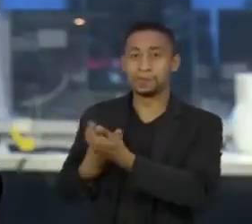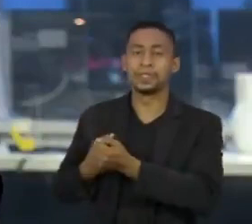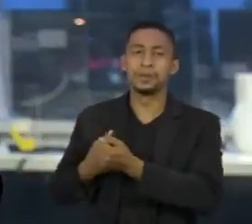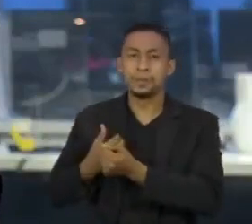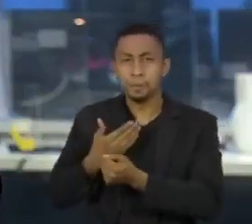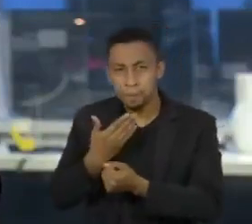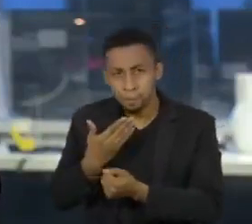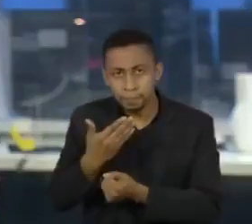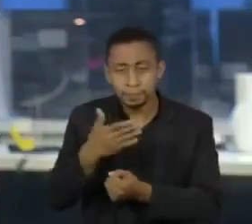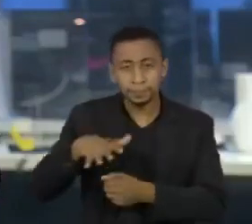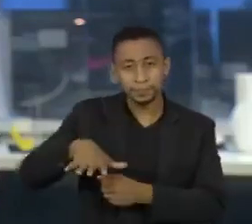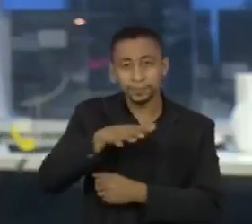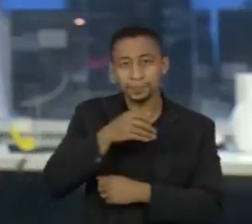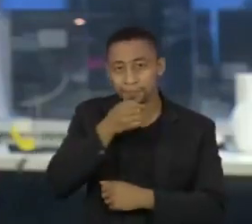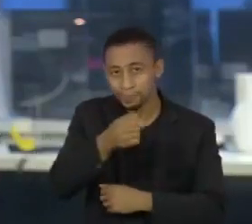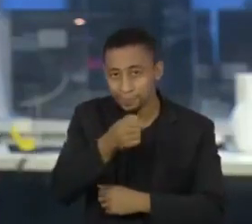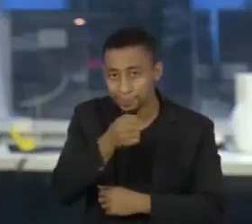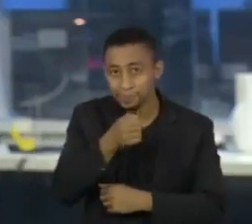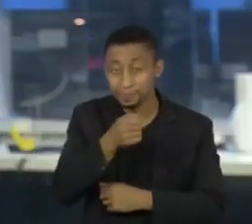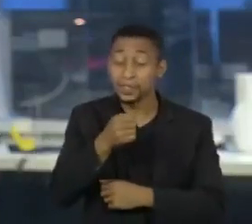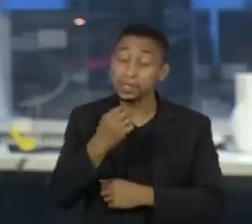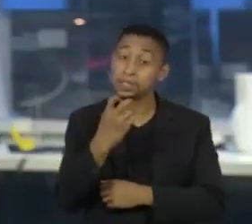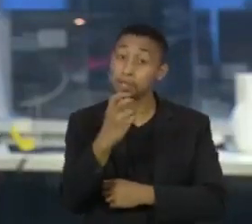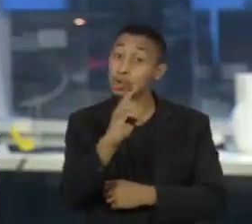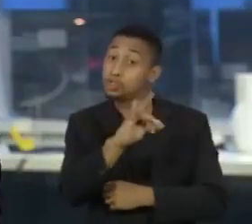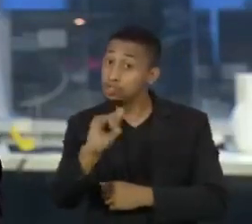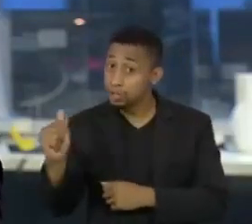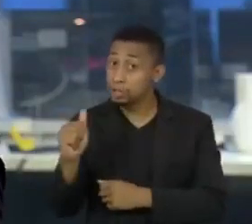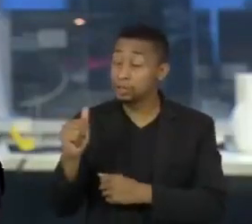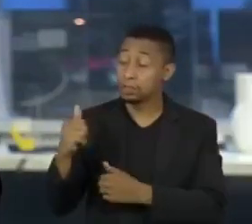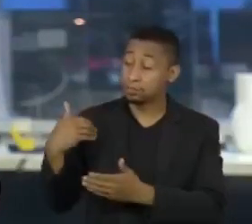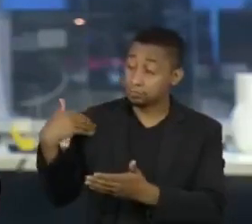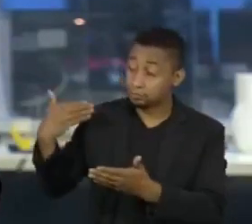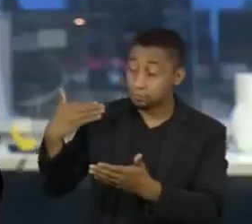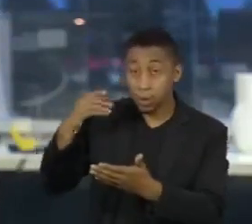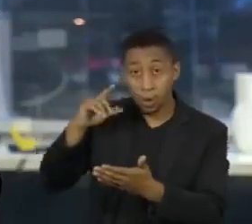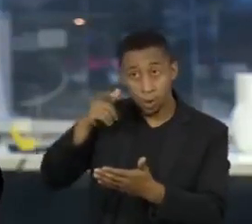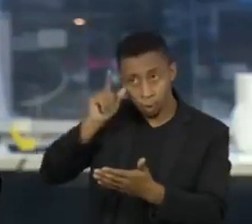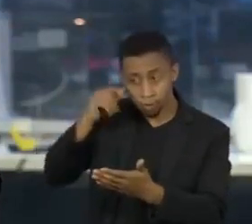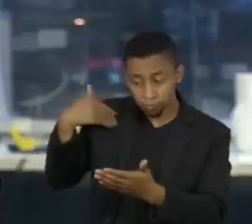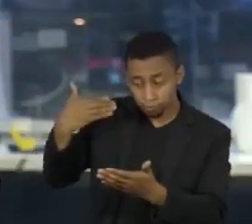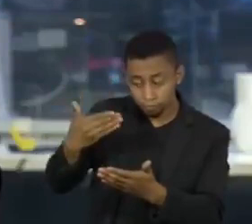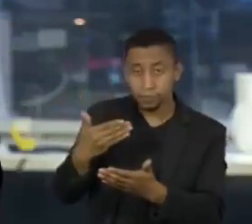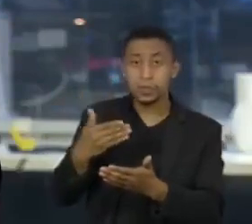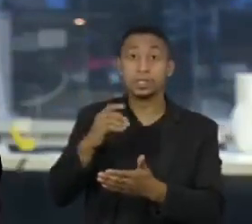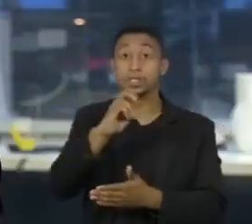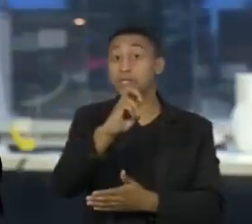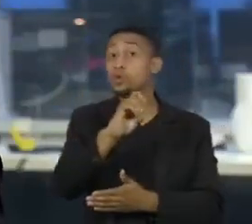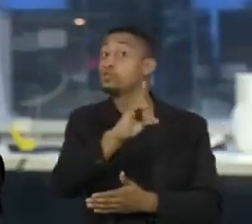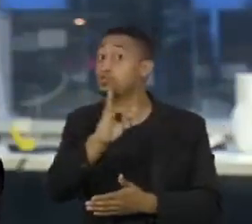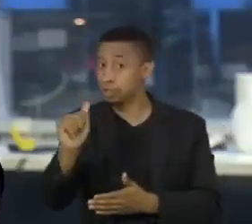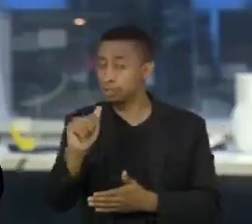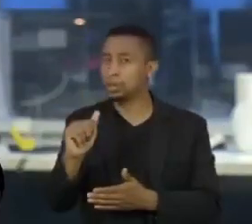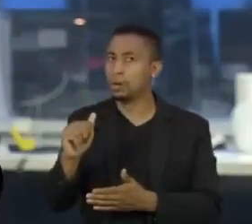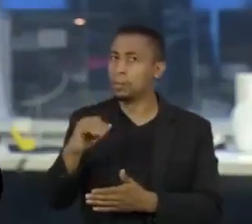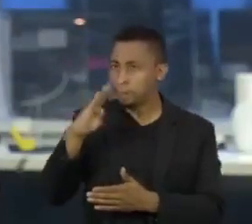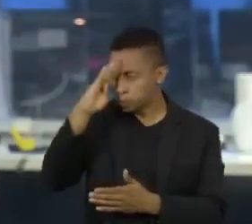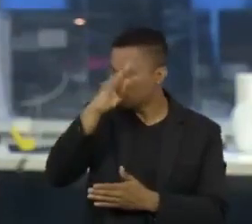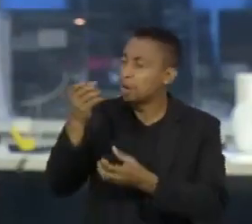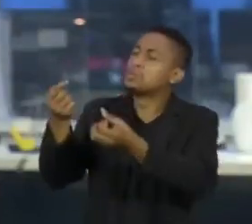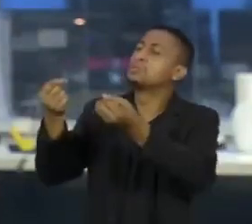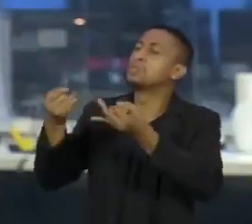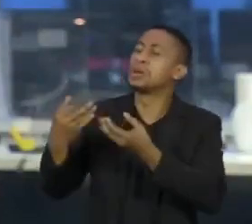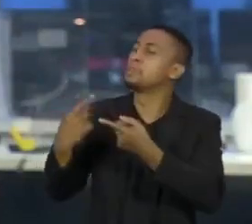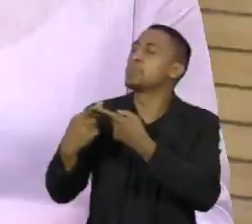Brasileira de Imprensa e deu prazo de cinco dias, a contar de ontem, para que o presidente Jair Bolsonaro explique os ataques